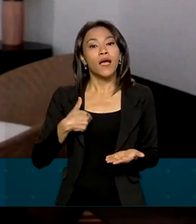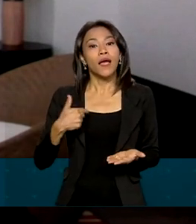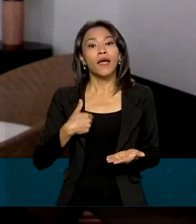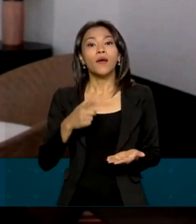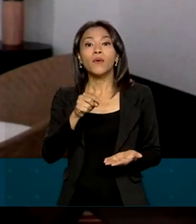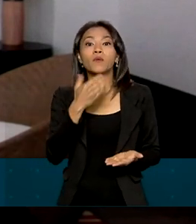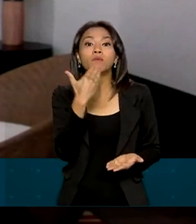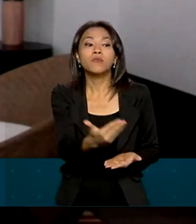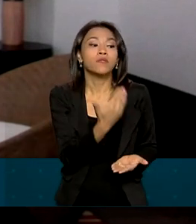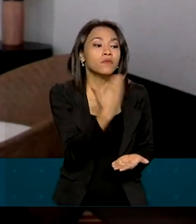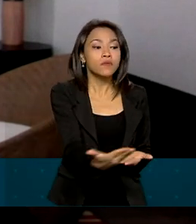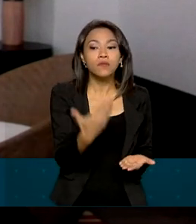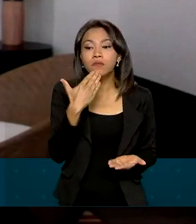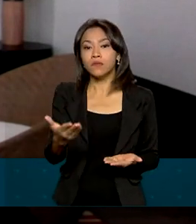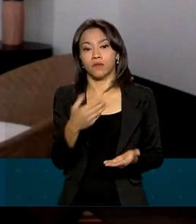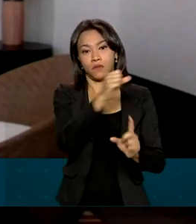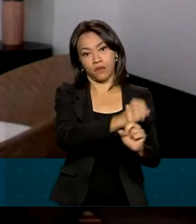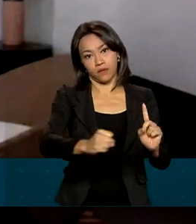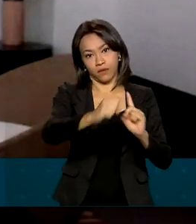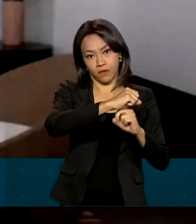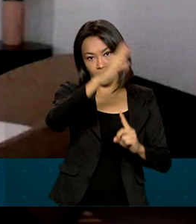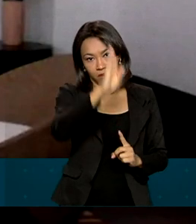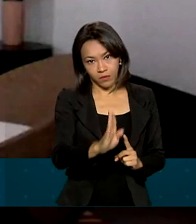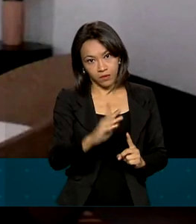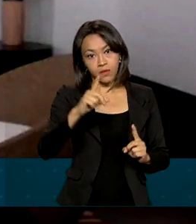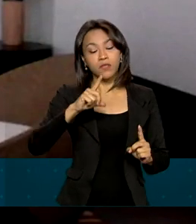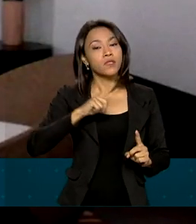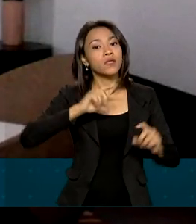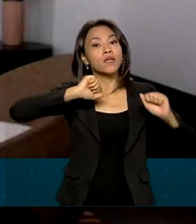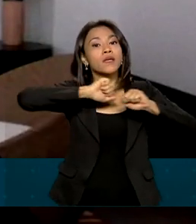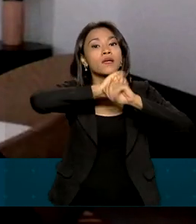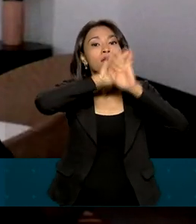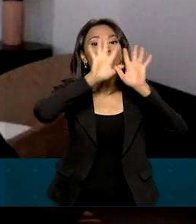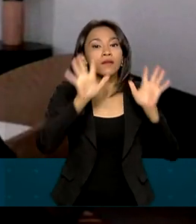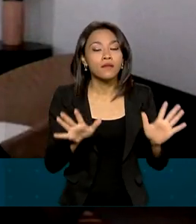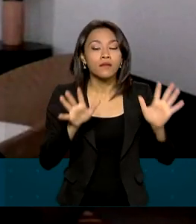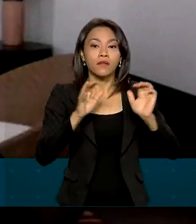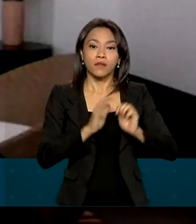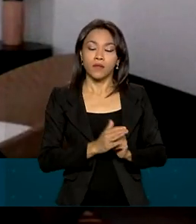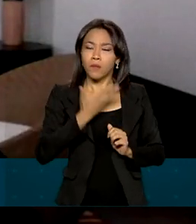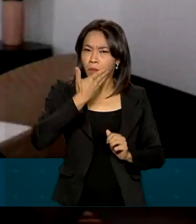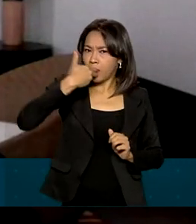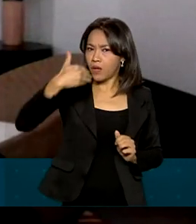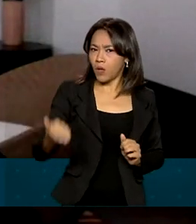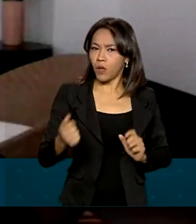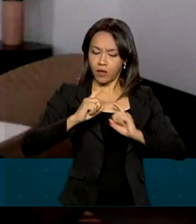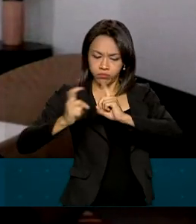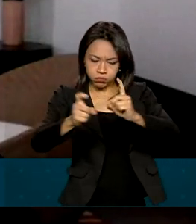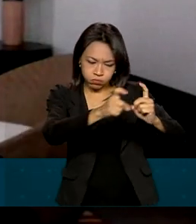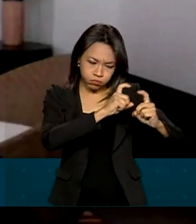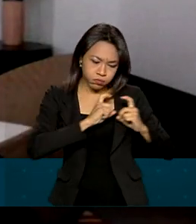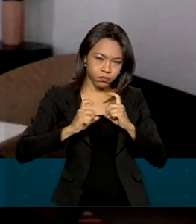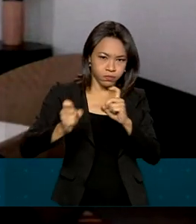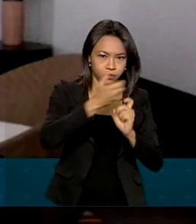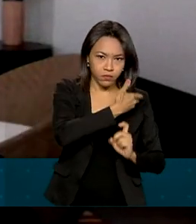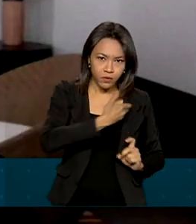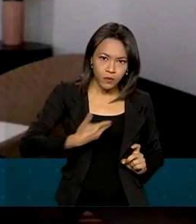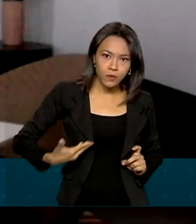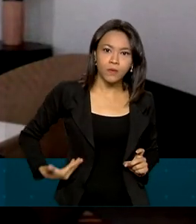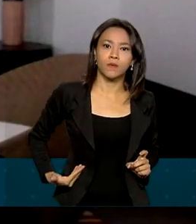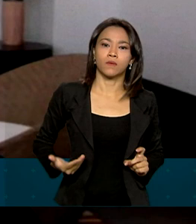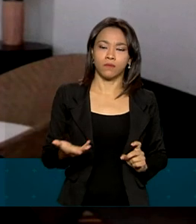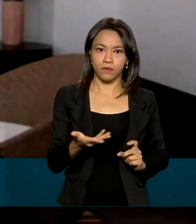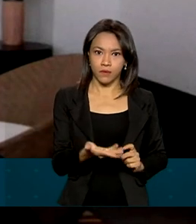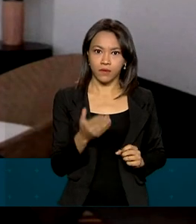sociedade brasileira, de maior transparência, de uma melhor governança pública, de